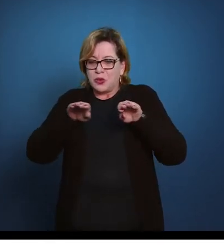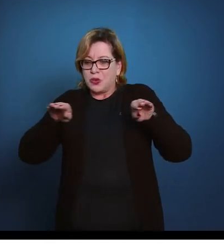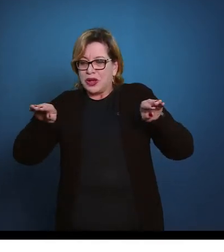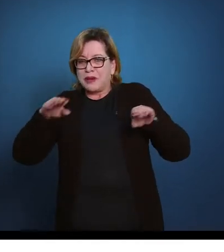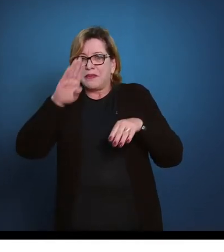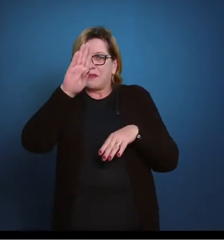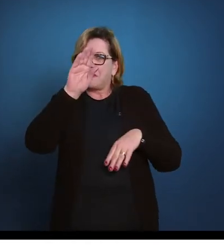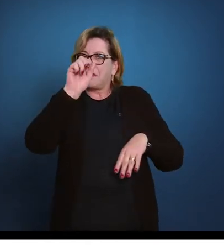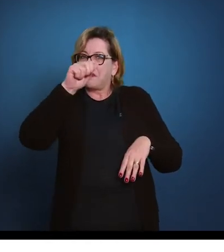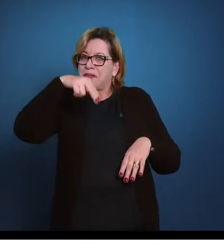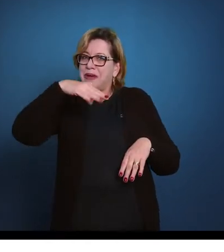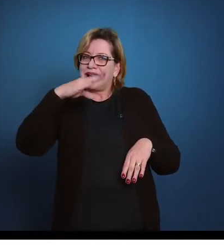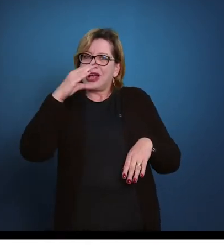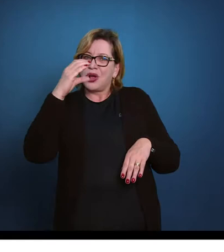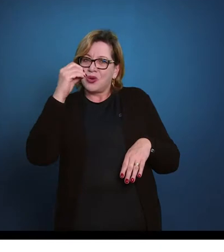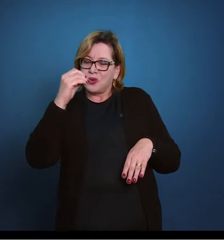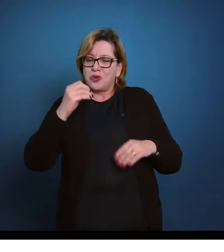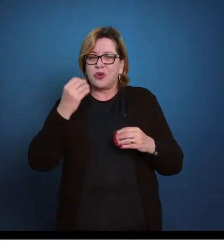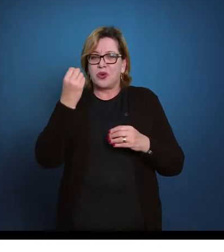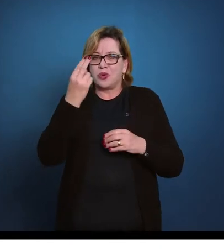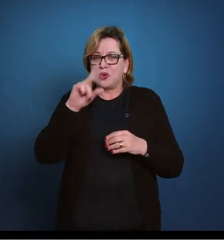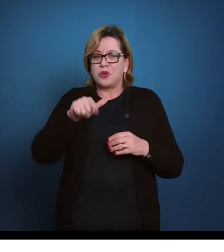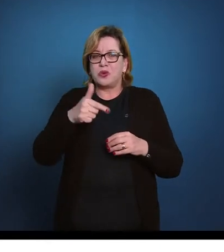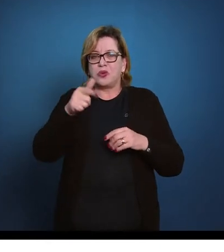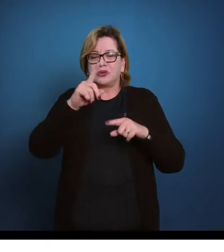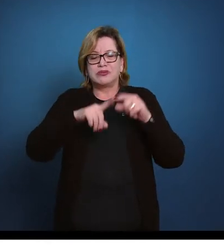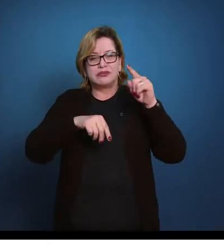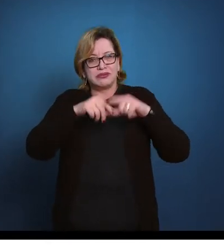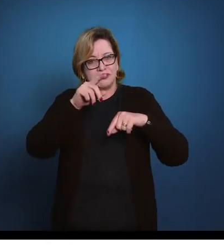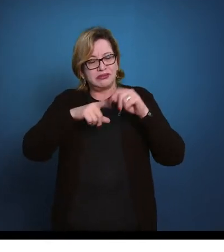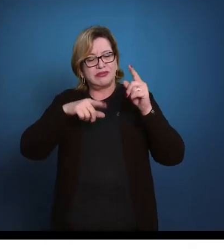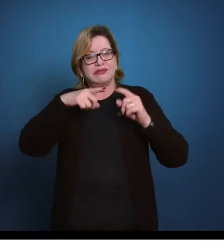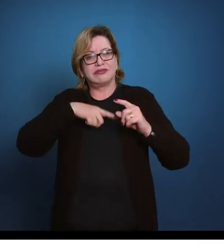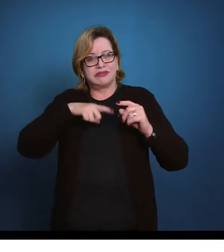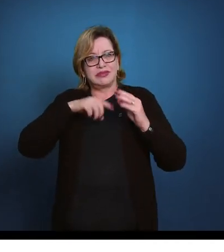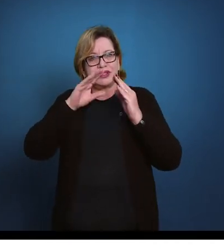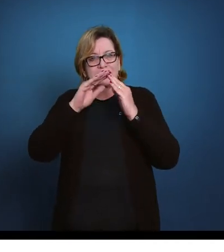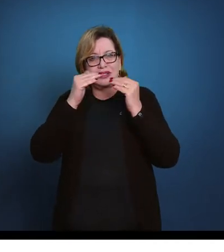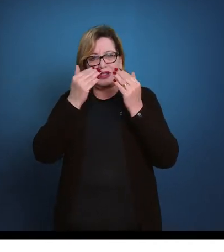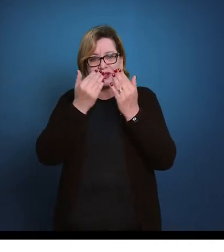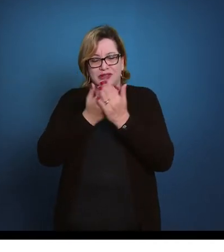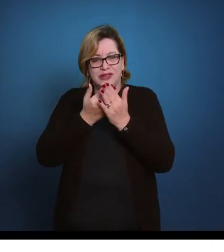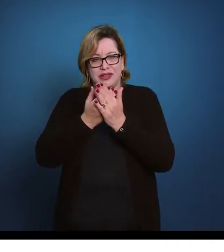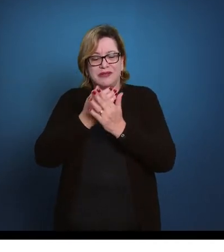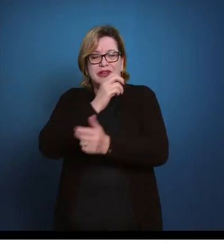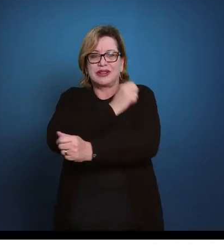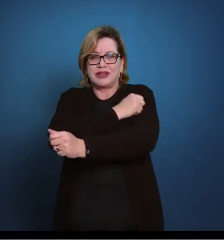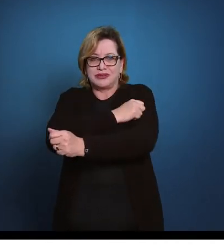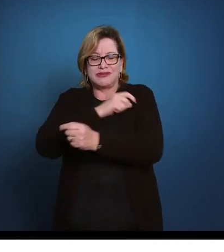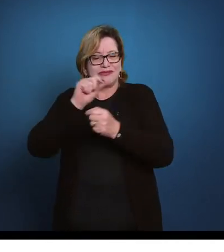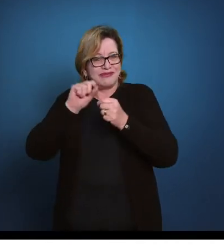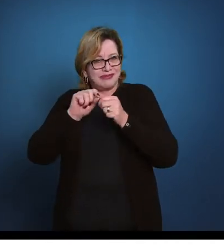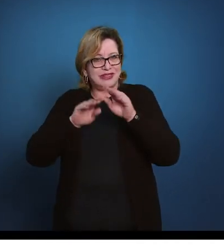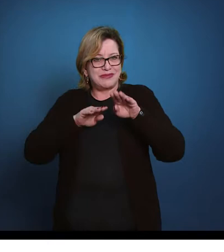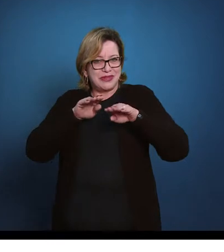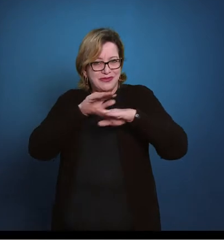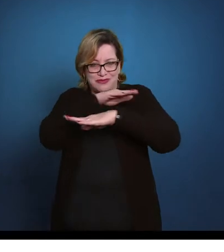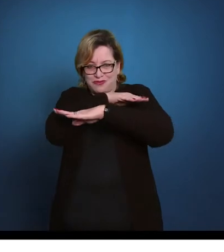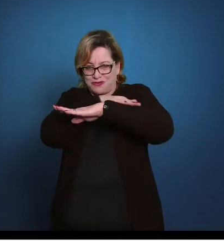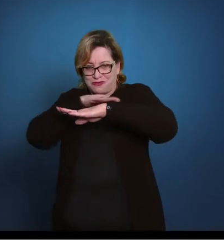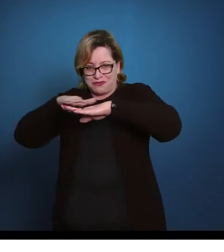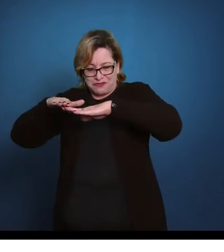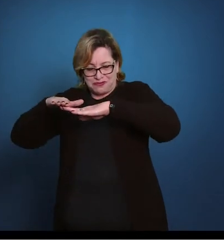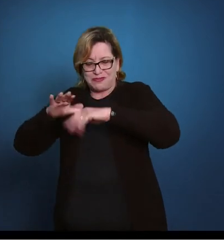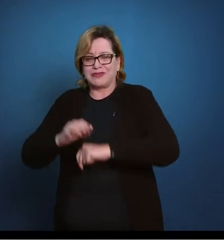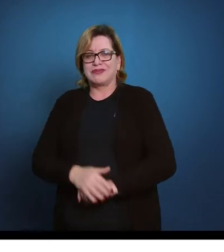algum elemento que a gente tenha na nossa escola para que os alunos façam esse mesmo movimento sobre o banco.